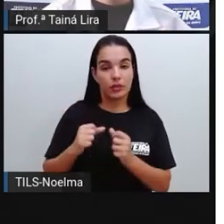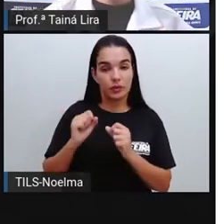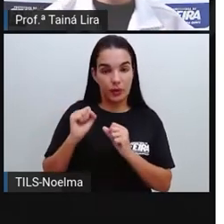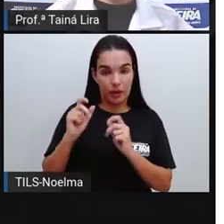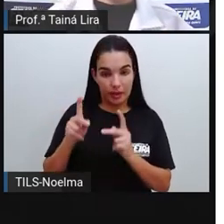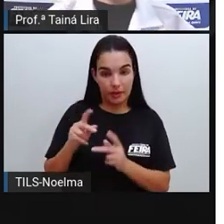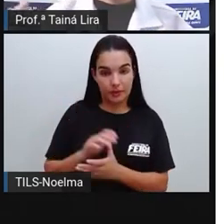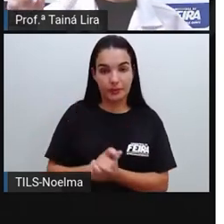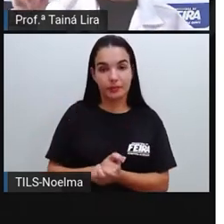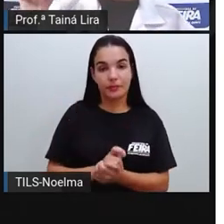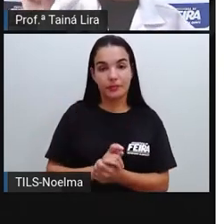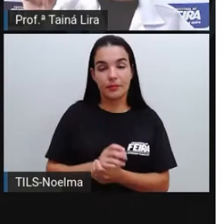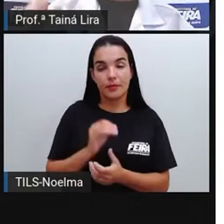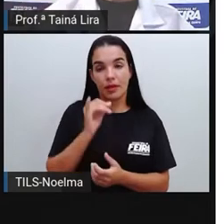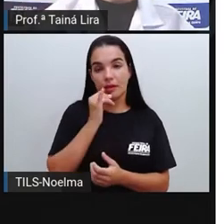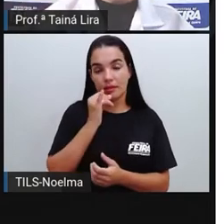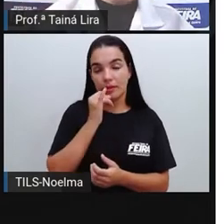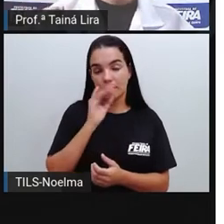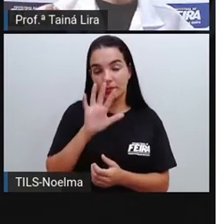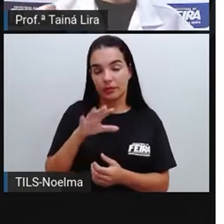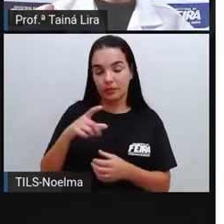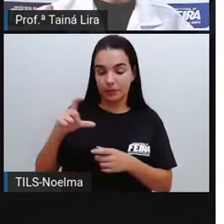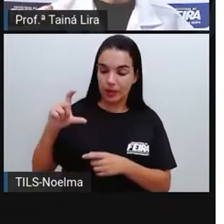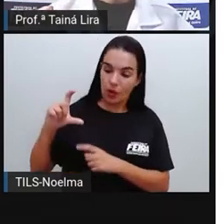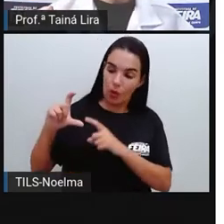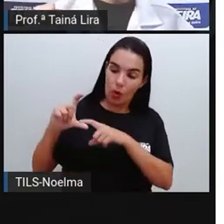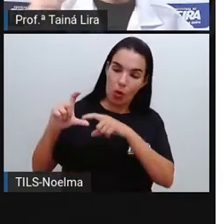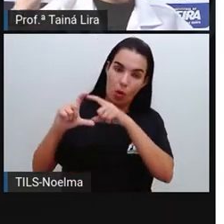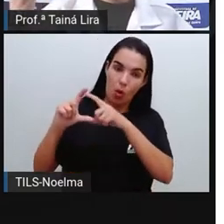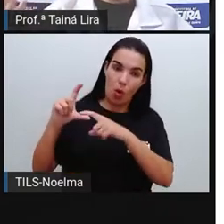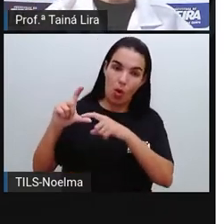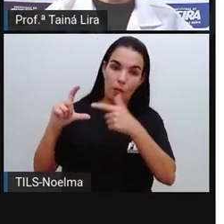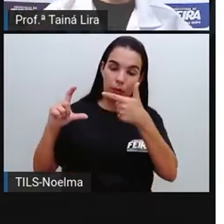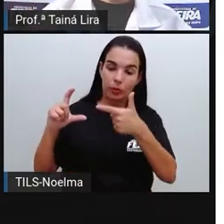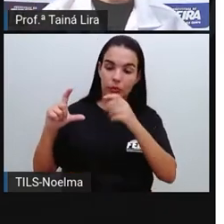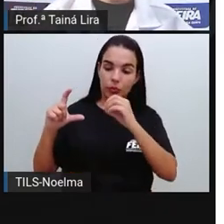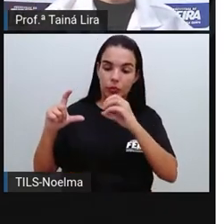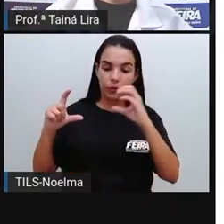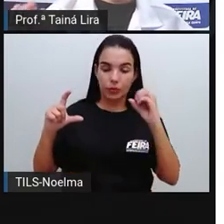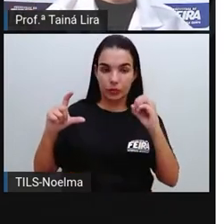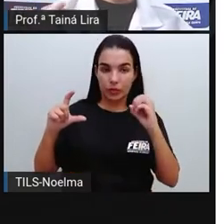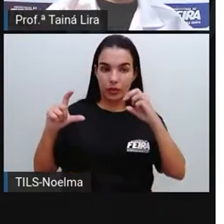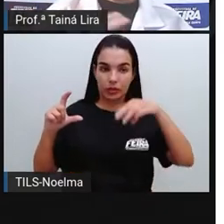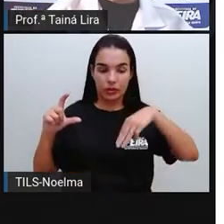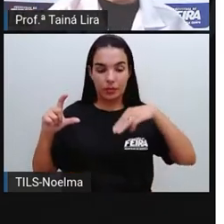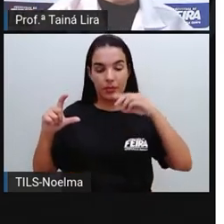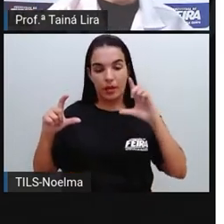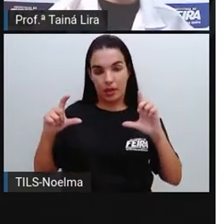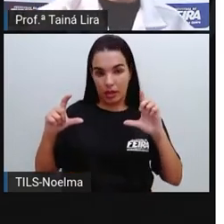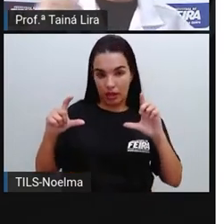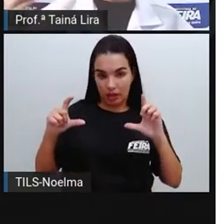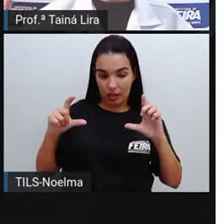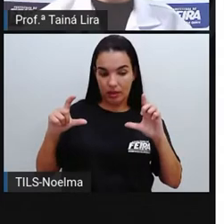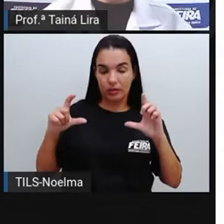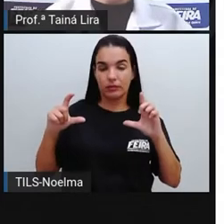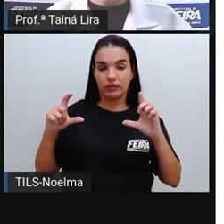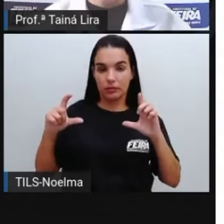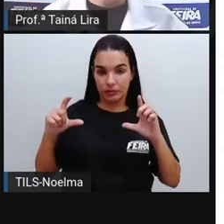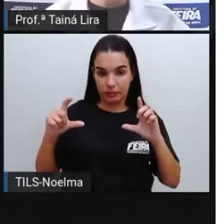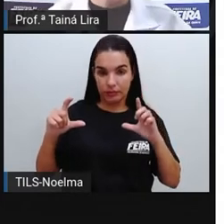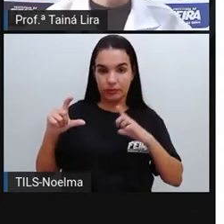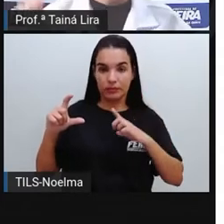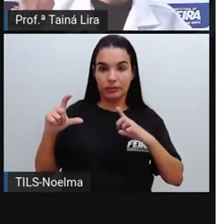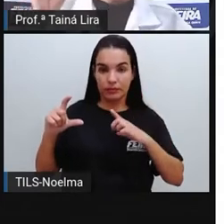Então, se eu pegar, por exemplo, um copo que tem capacidade aí de 200 mililitros ou 200